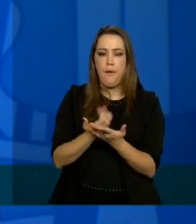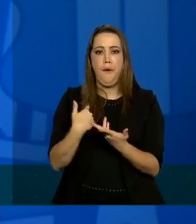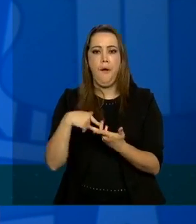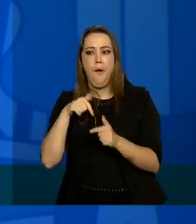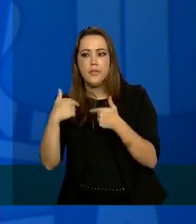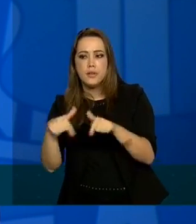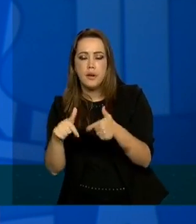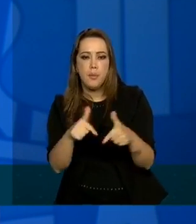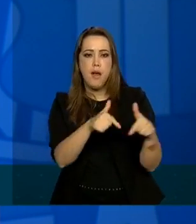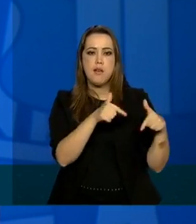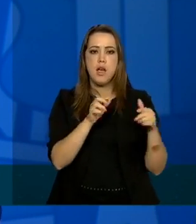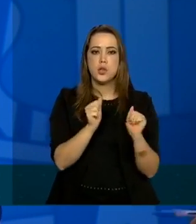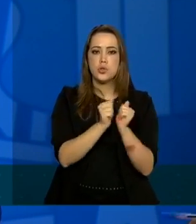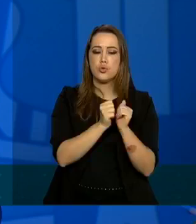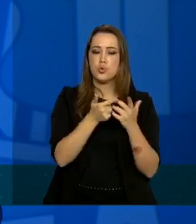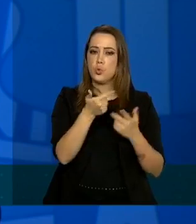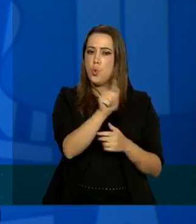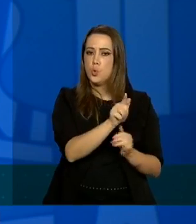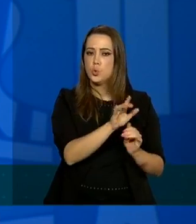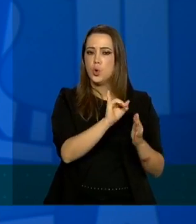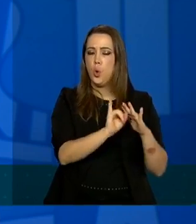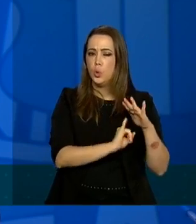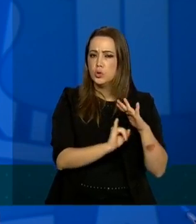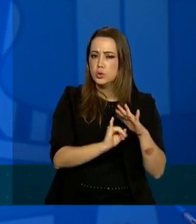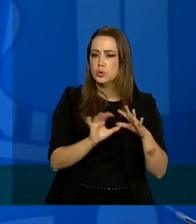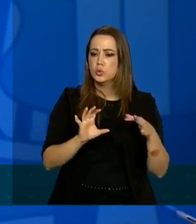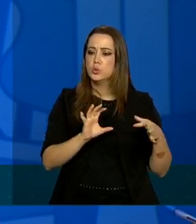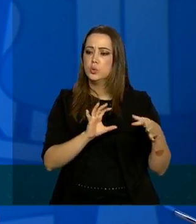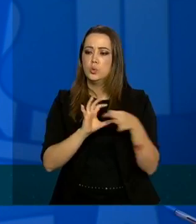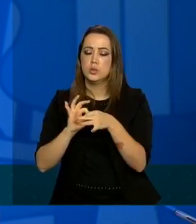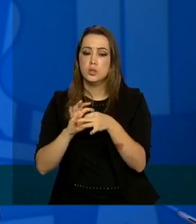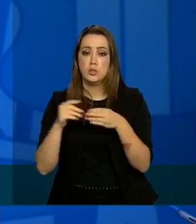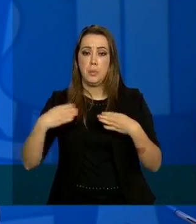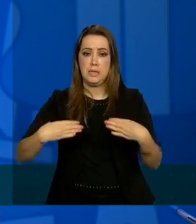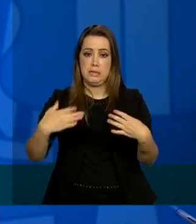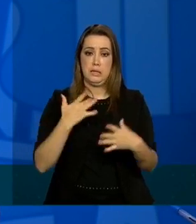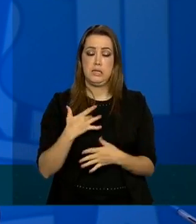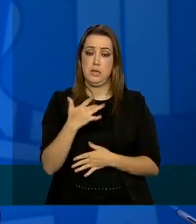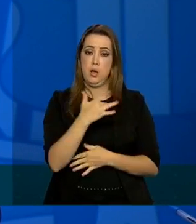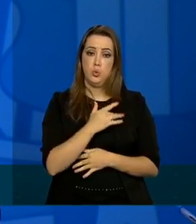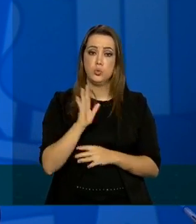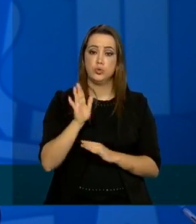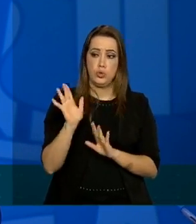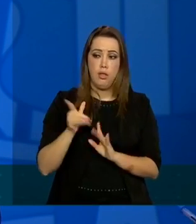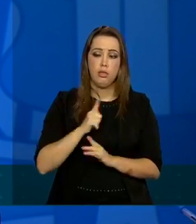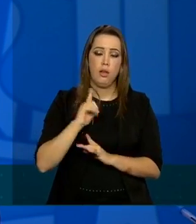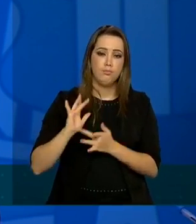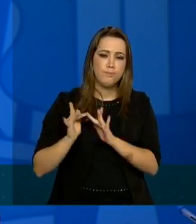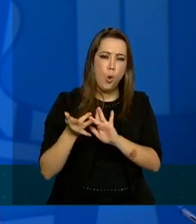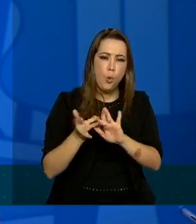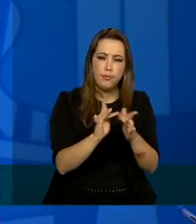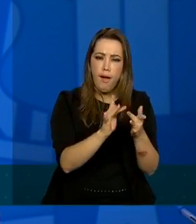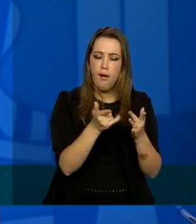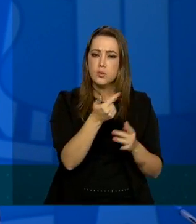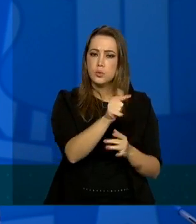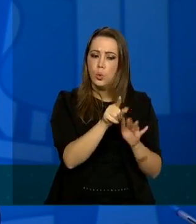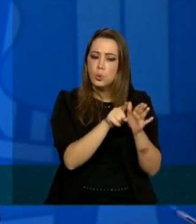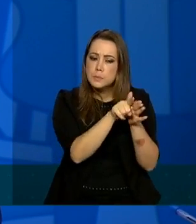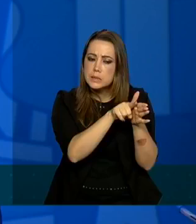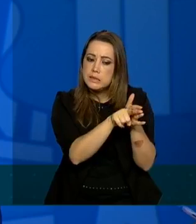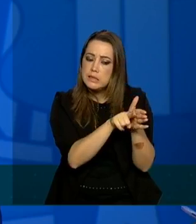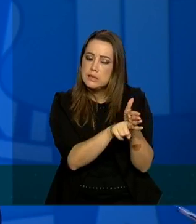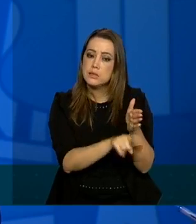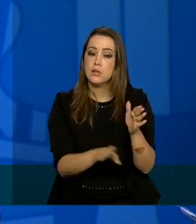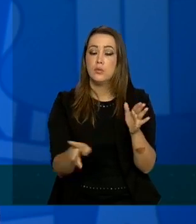e outros institutos inclusive parcerias que o Ministério da Saúde está estabelecendo vai estabelecer também